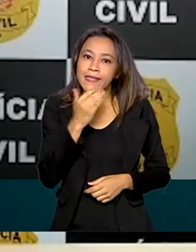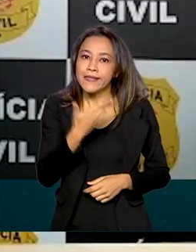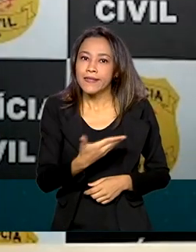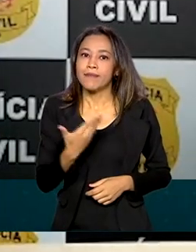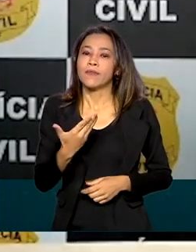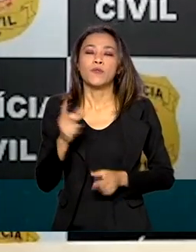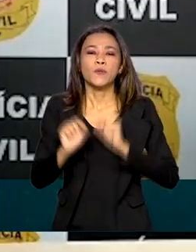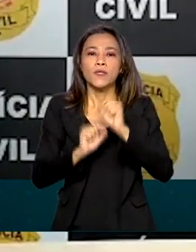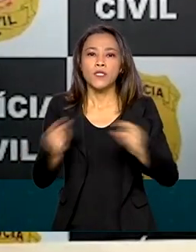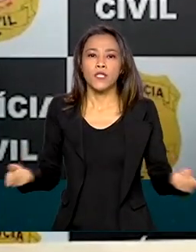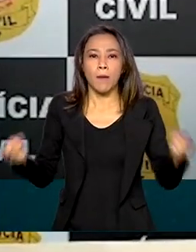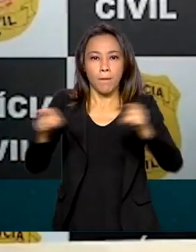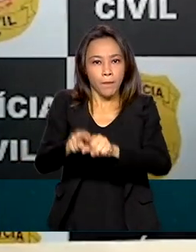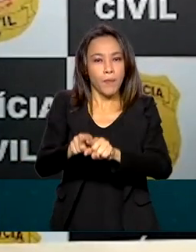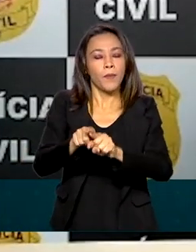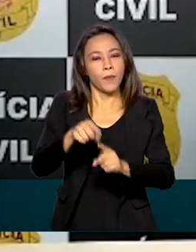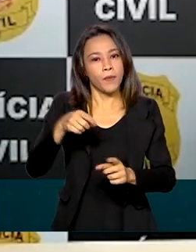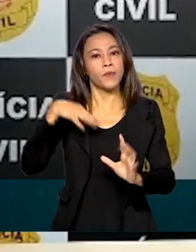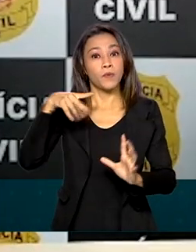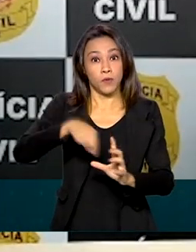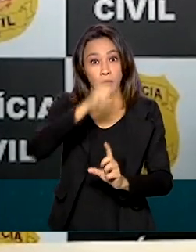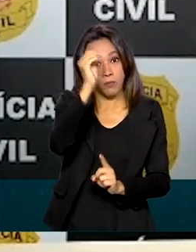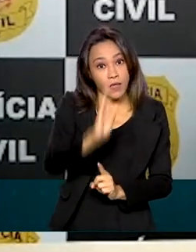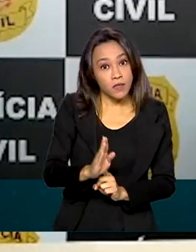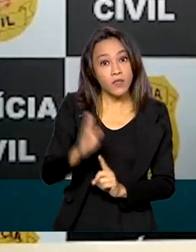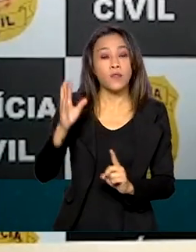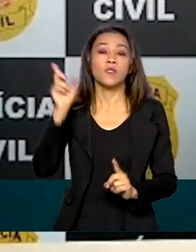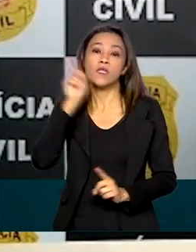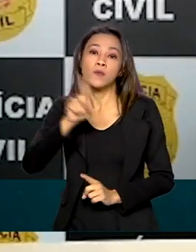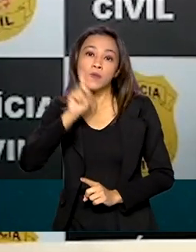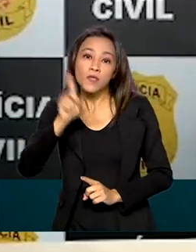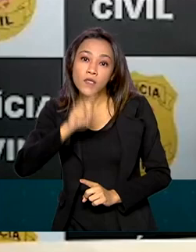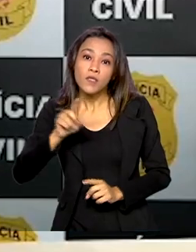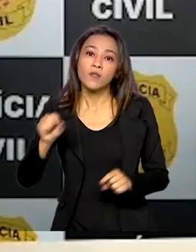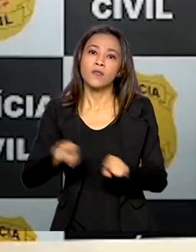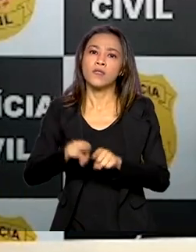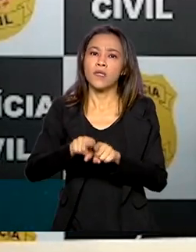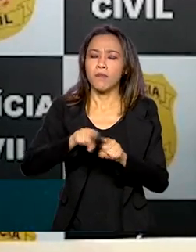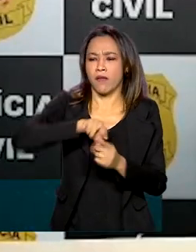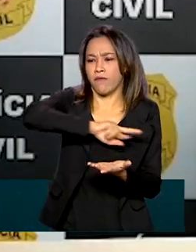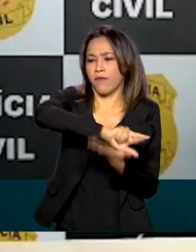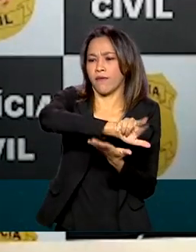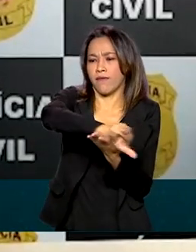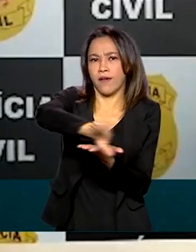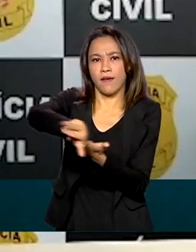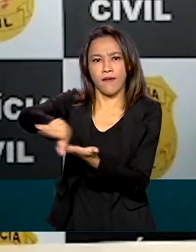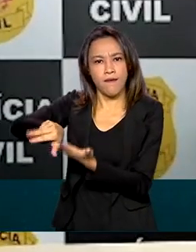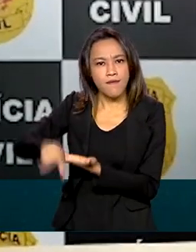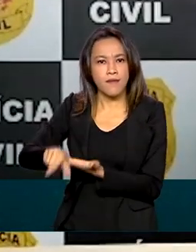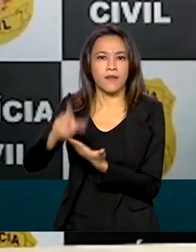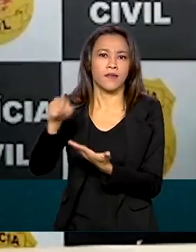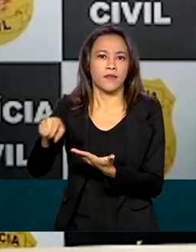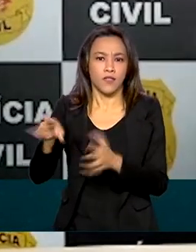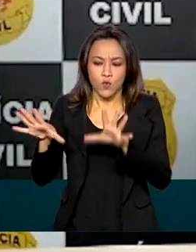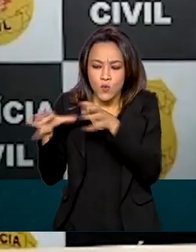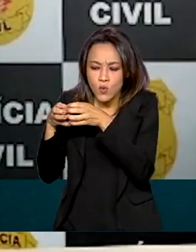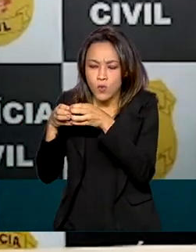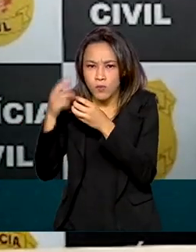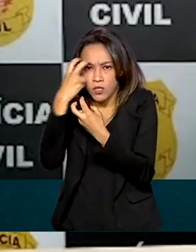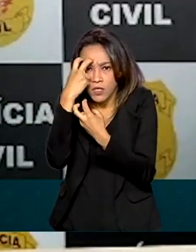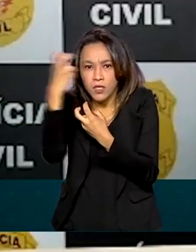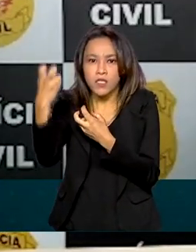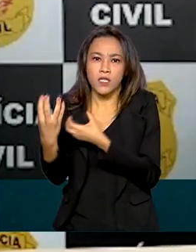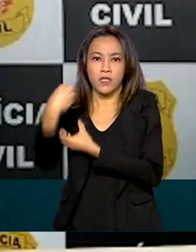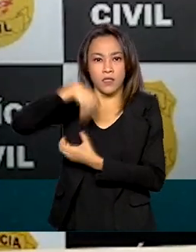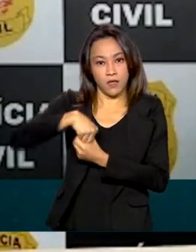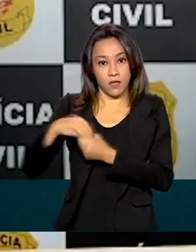internacional entre os Estados Unidos e o Brasil, entre as diversas unidades, quais sejam o Laboratório de Inteligência do Ministério